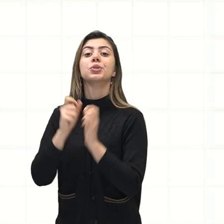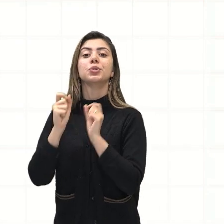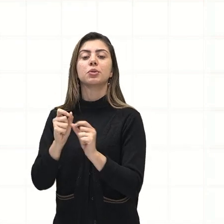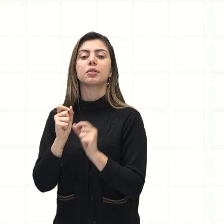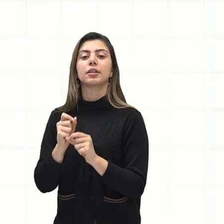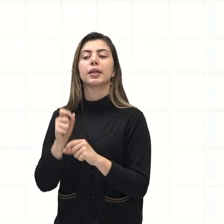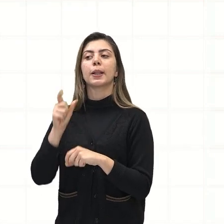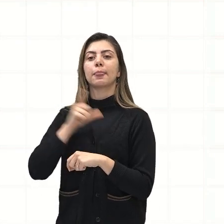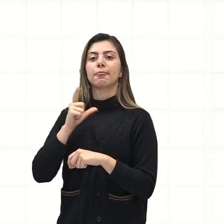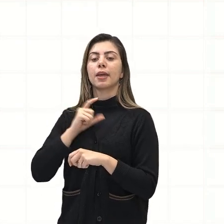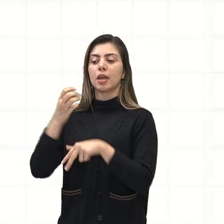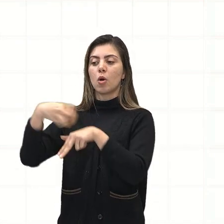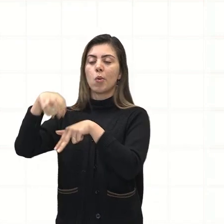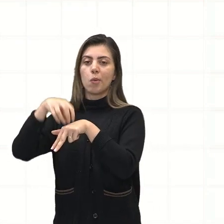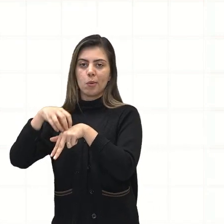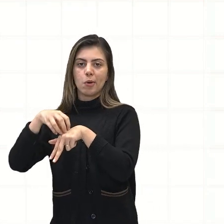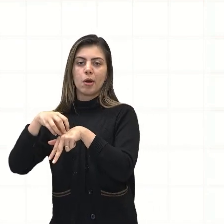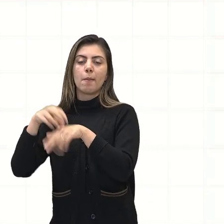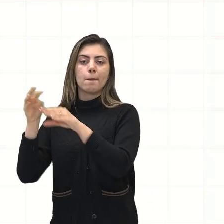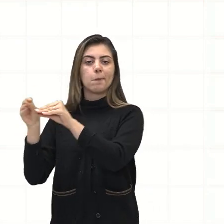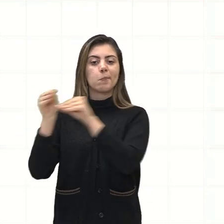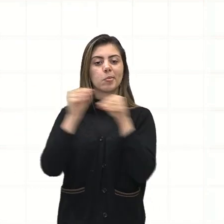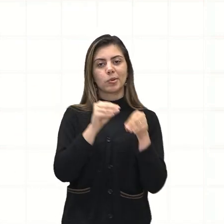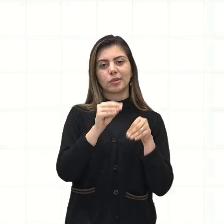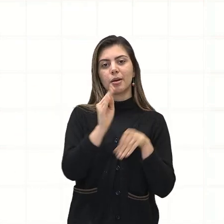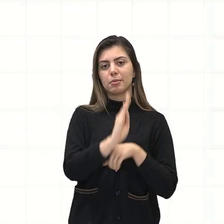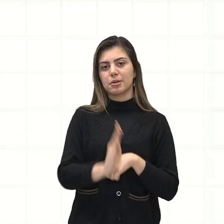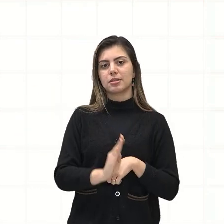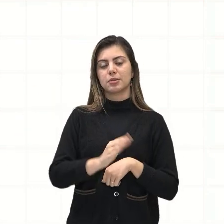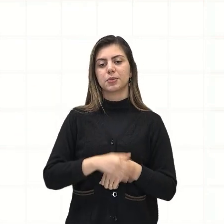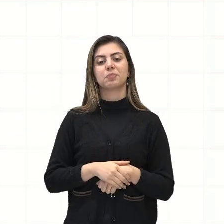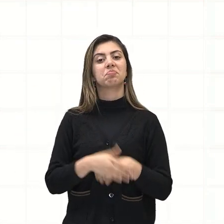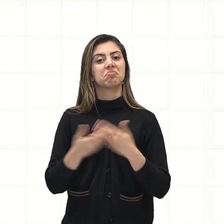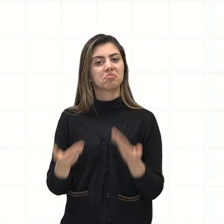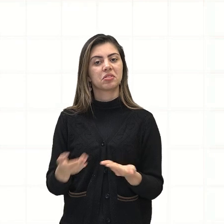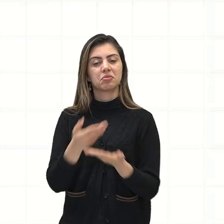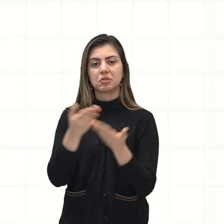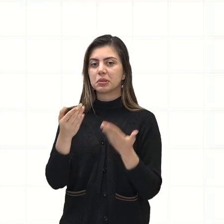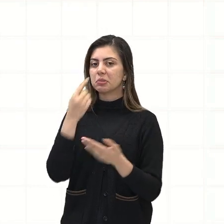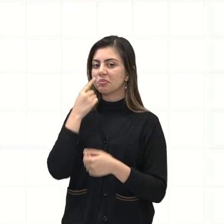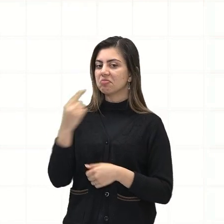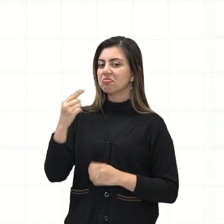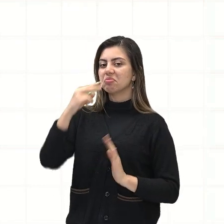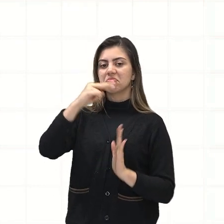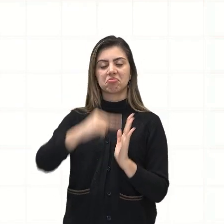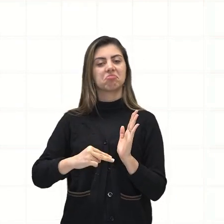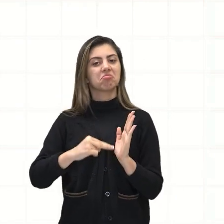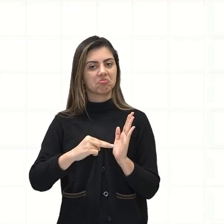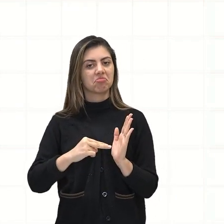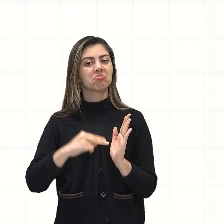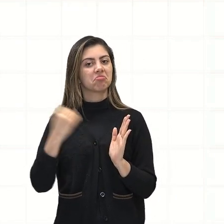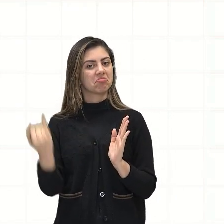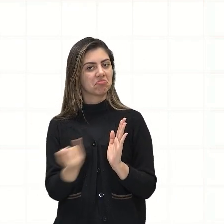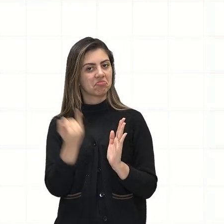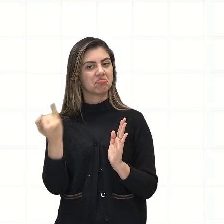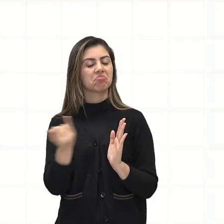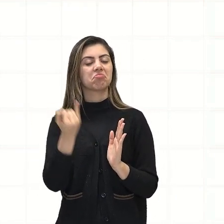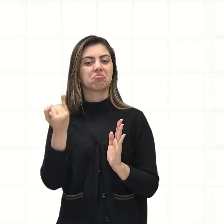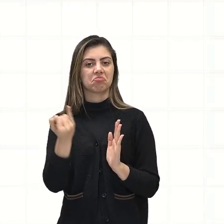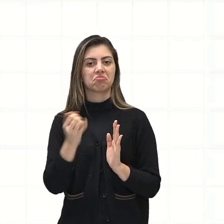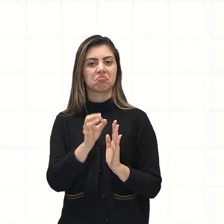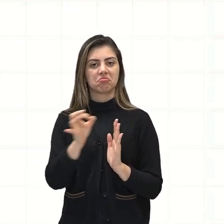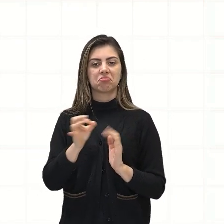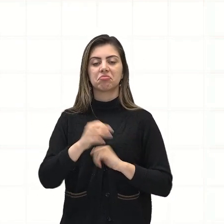transferir a corte real para o Brasil. Olha só como esse texto é extremamente